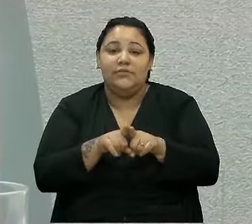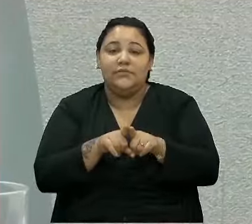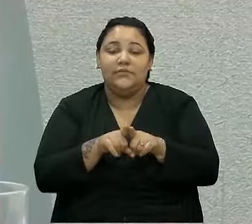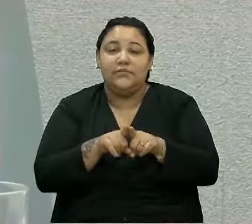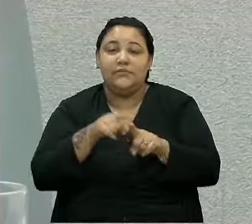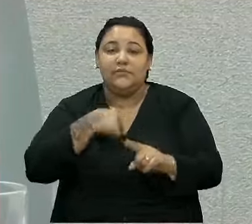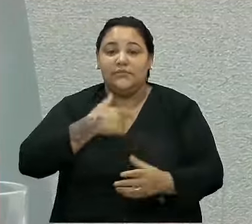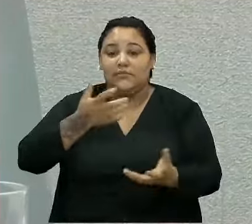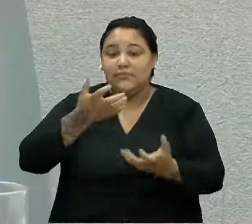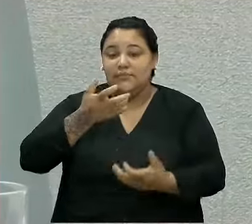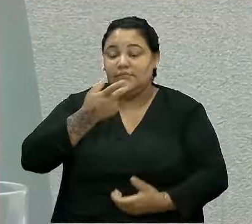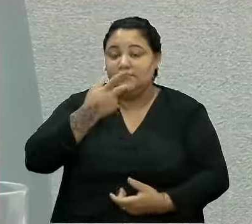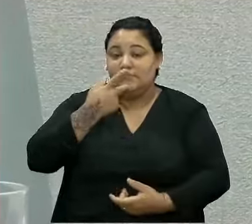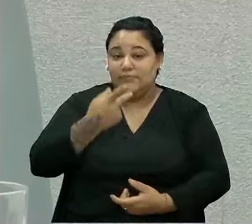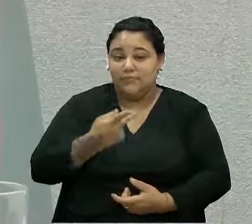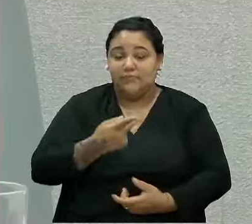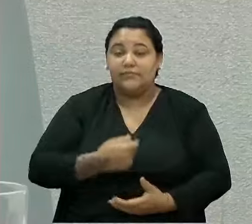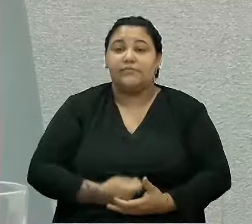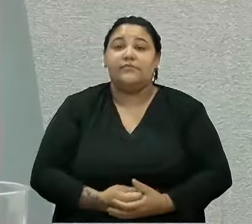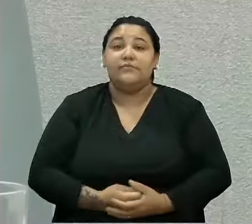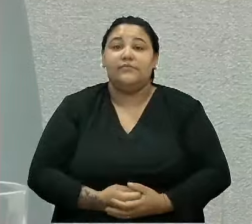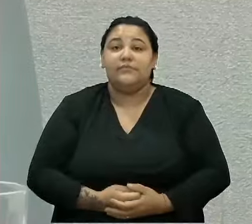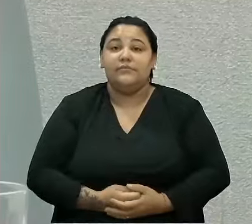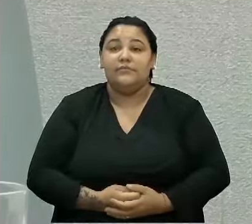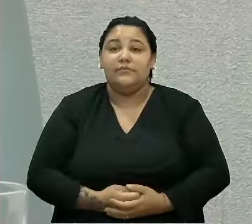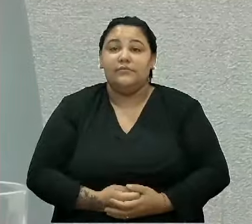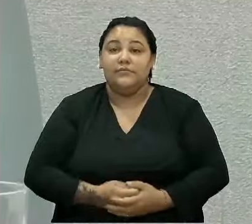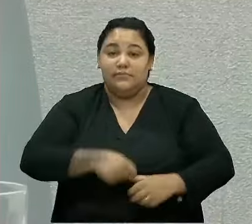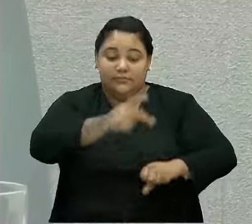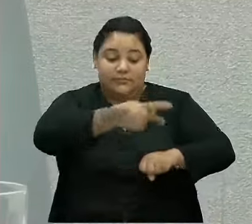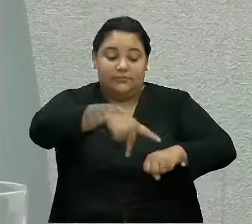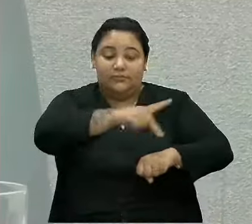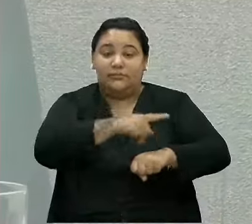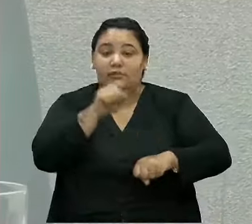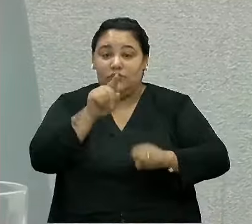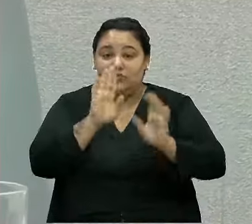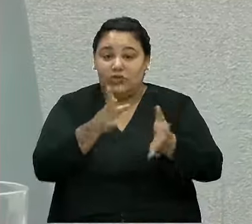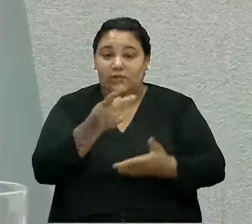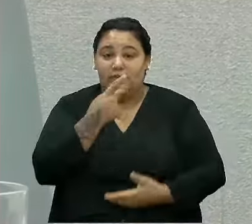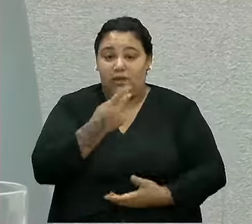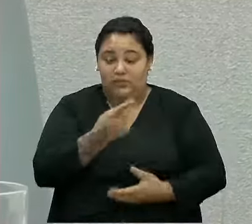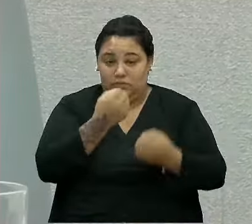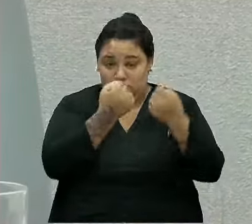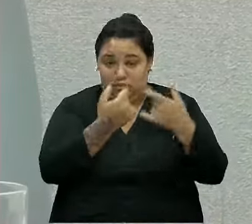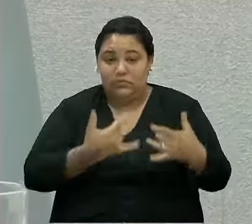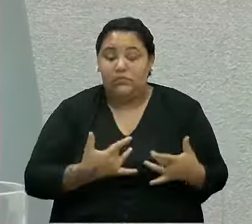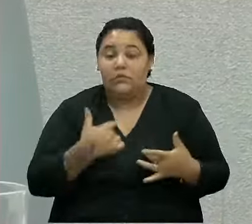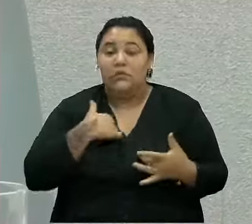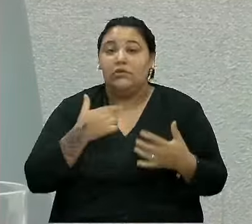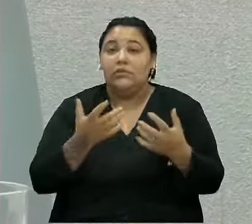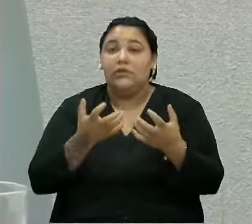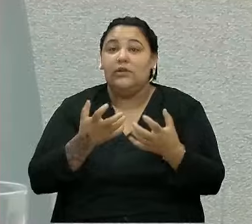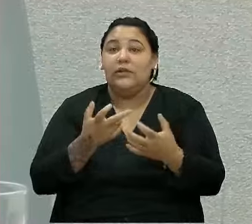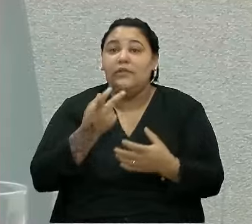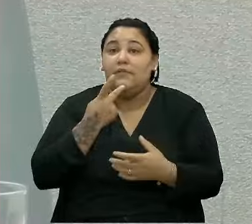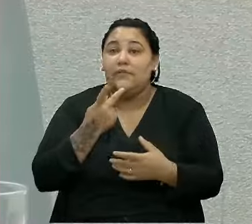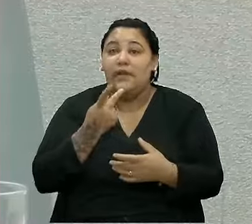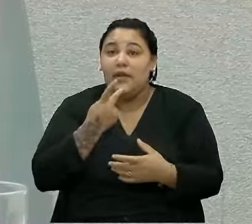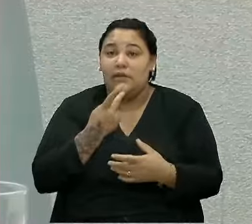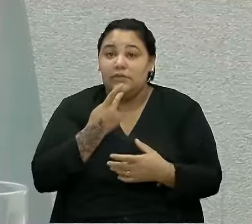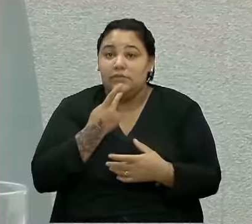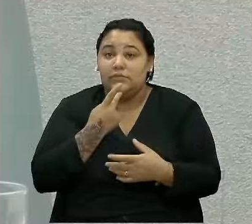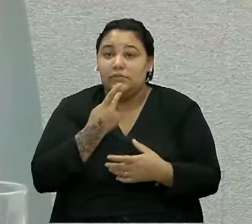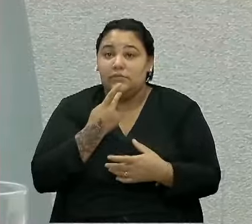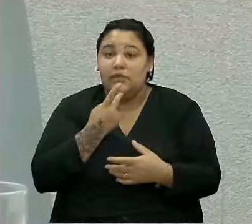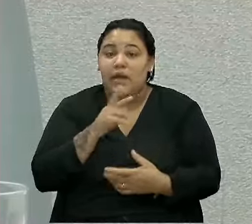consideração, vereador Lucas, que os países que o senhor citou, eu gostaria que fosse falada a renda per capita